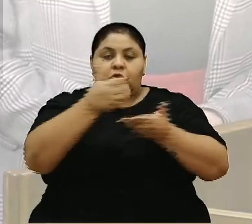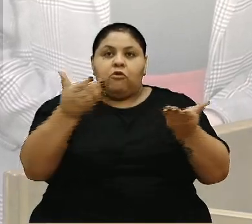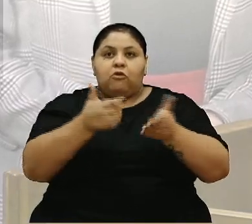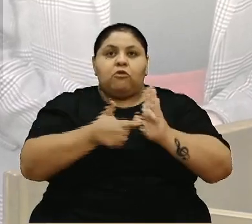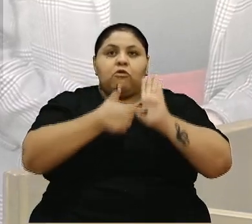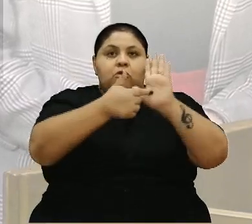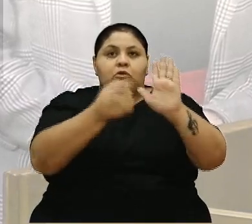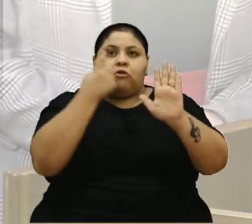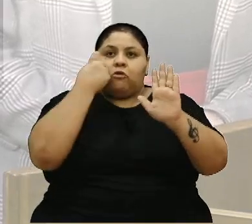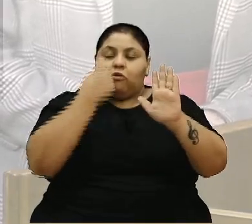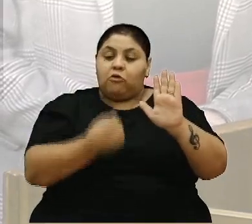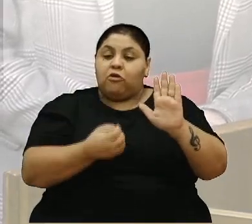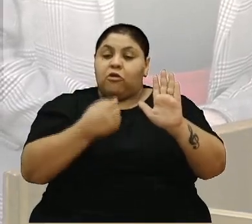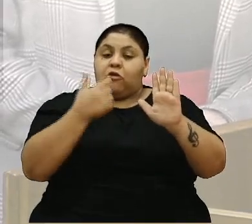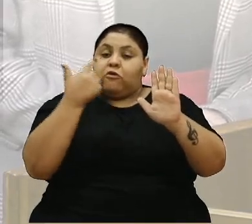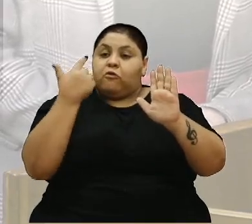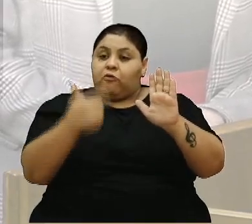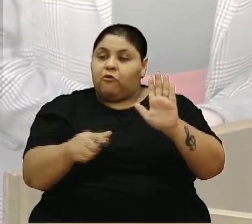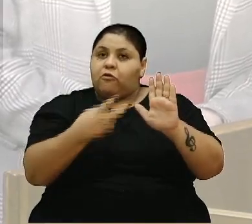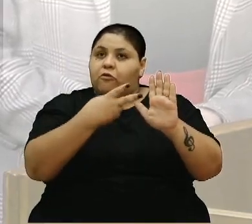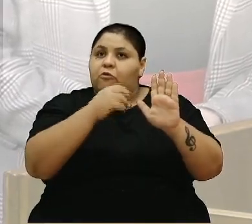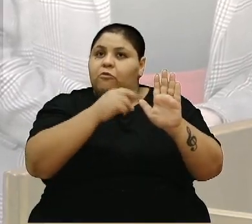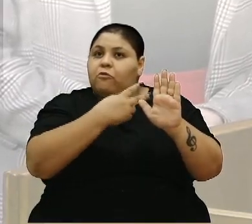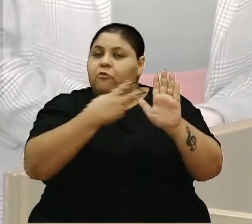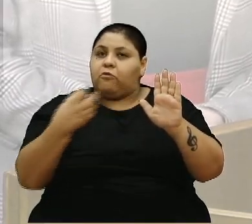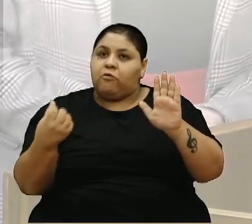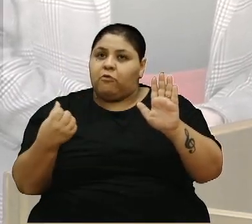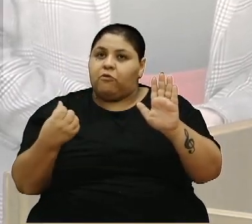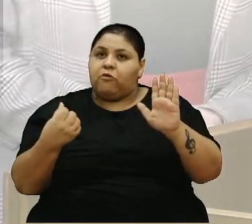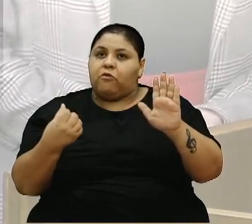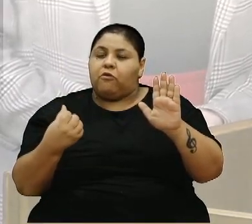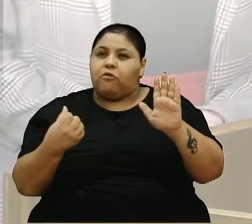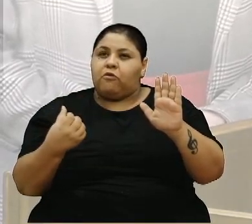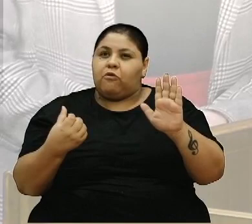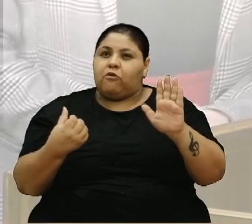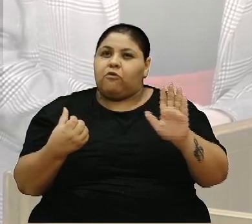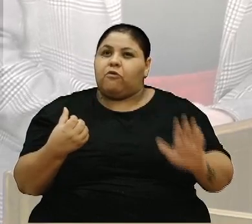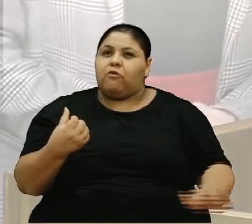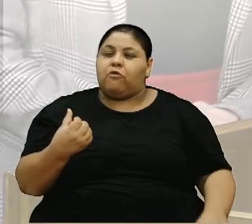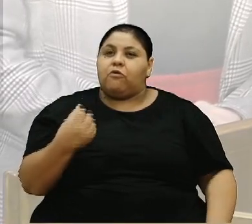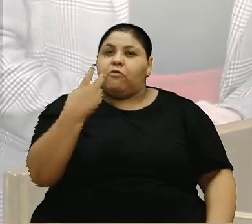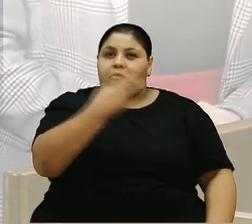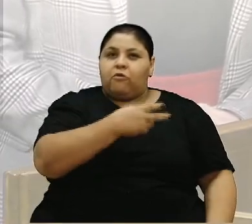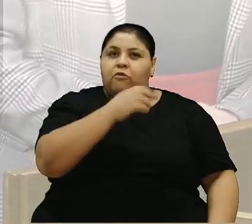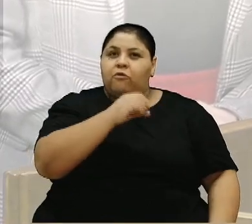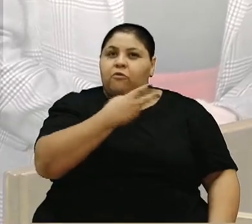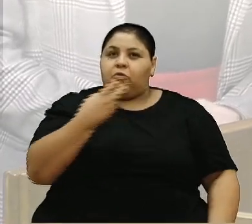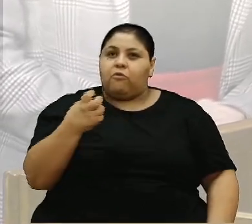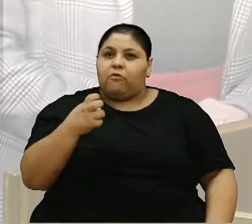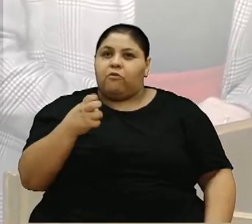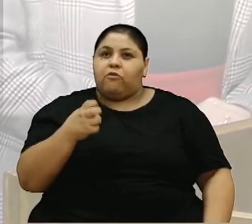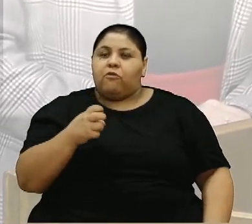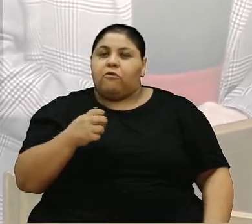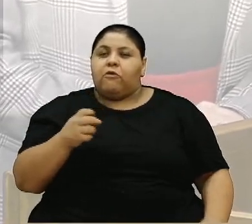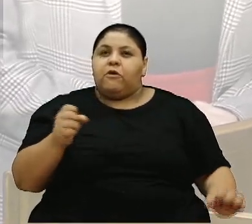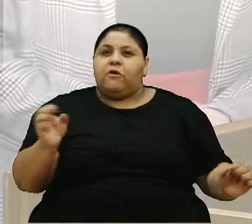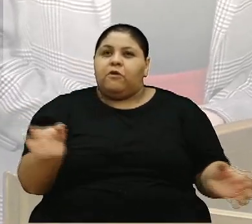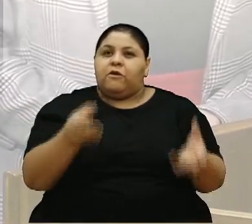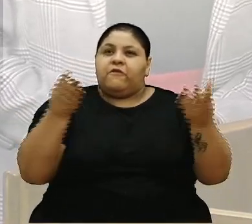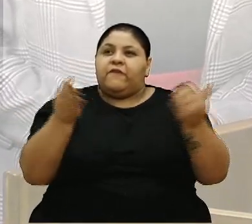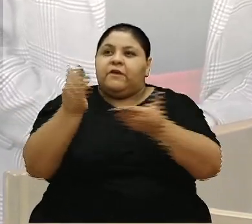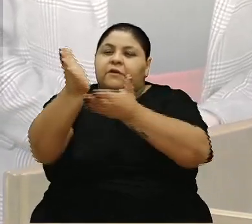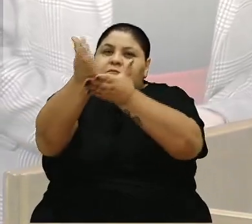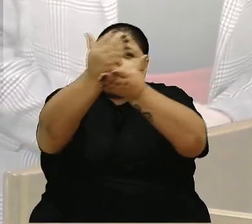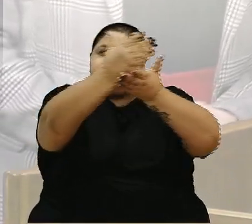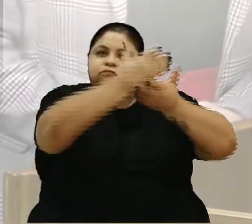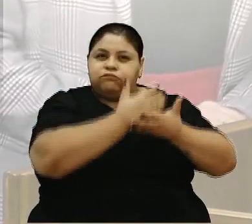interesse em estar em 2026, vão estar junto com nós em 2025 na festa das colheitas, que nós já estamos trabalhando para a